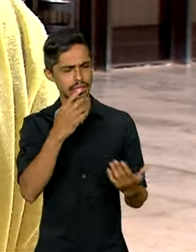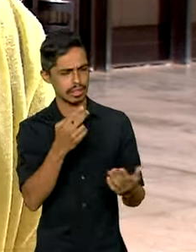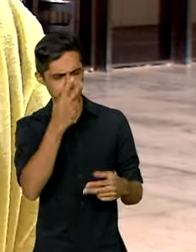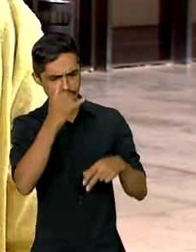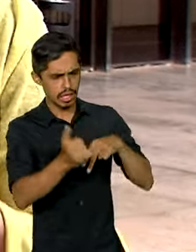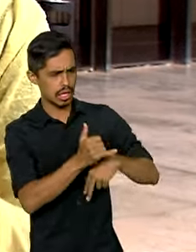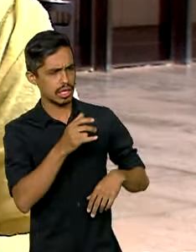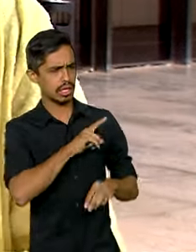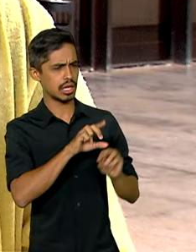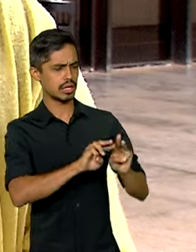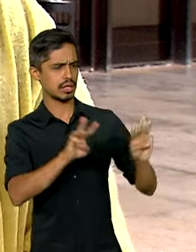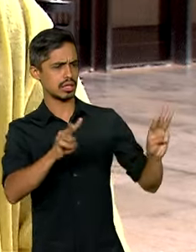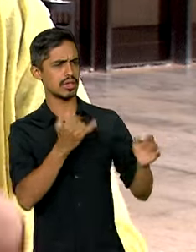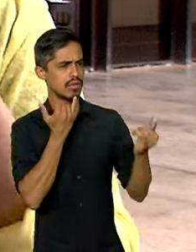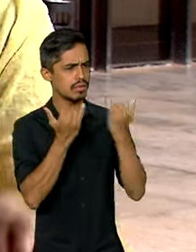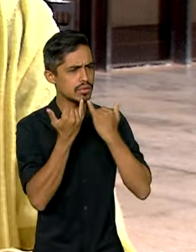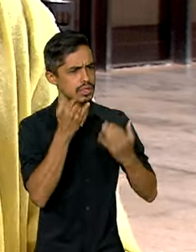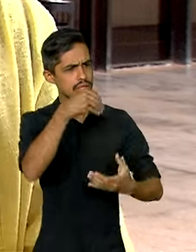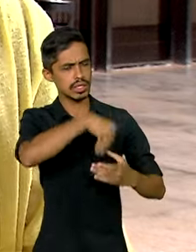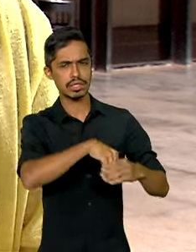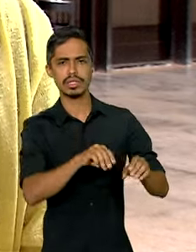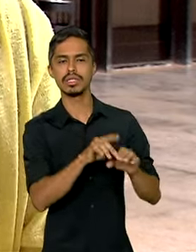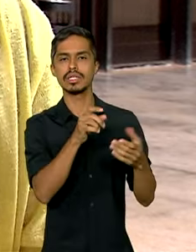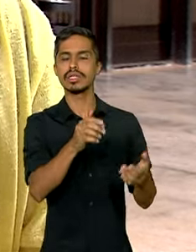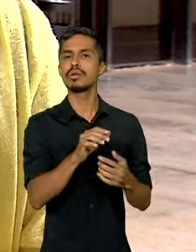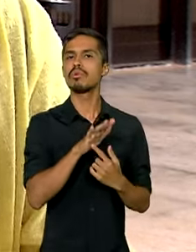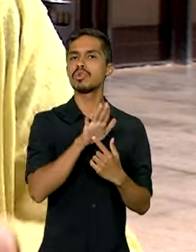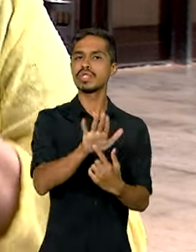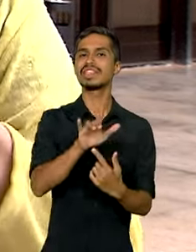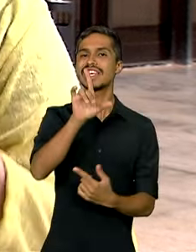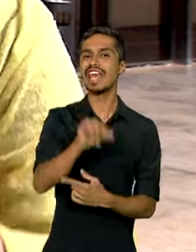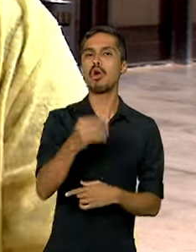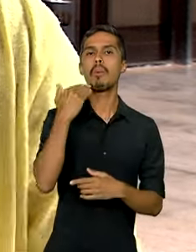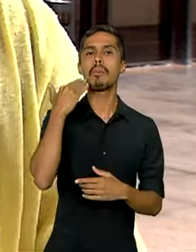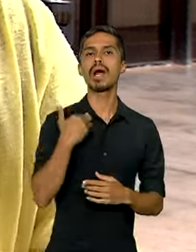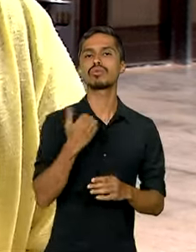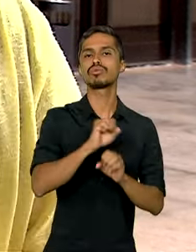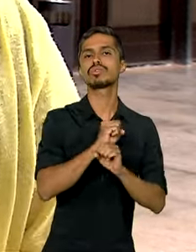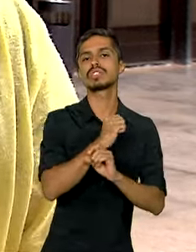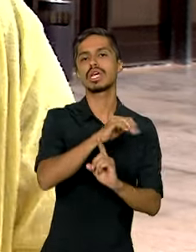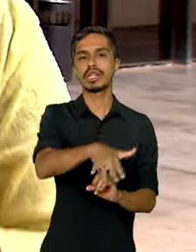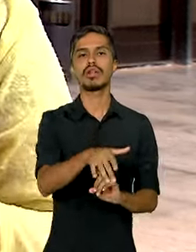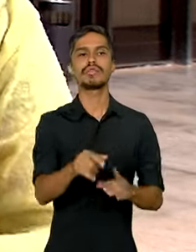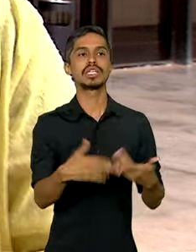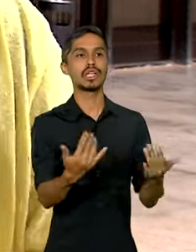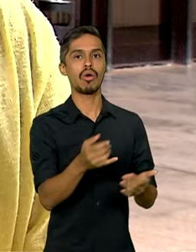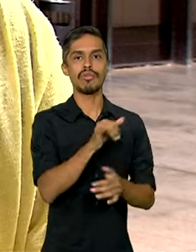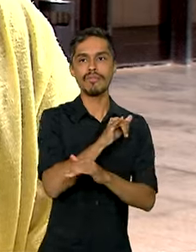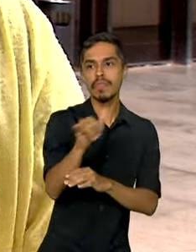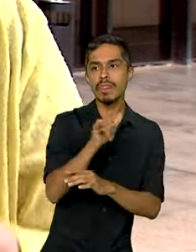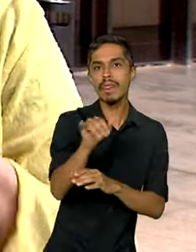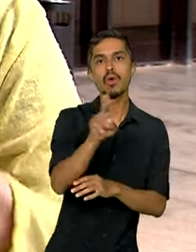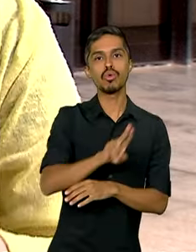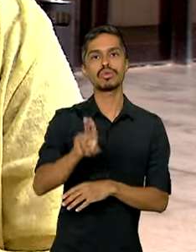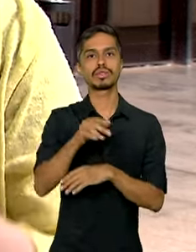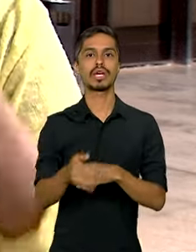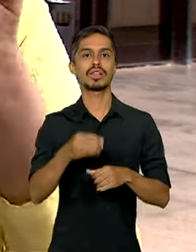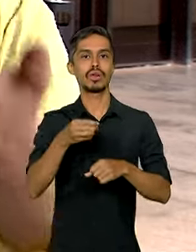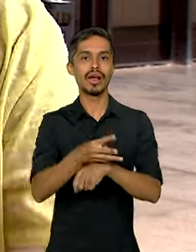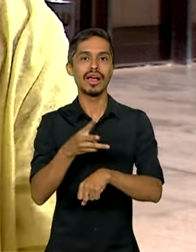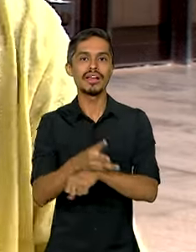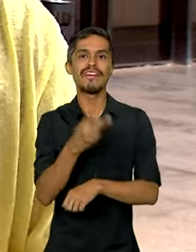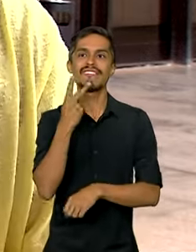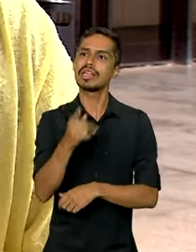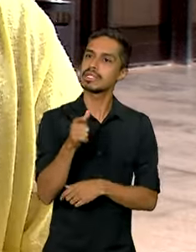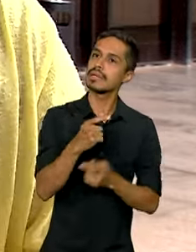páginas falsas na internet, simulando o Banco Central. E recebe notificações via WhatsApp, dizendo que